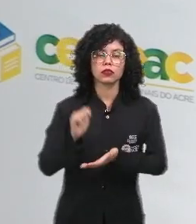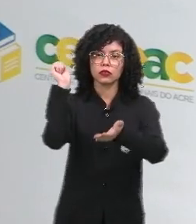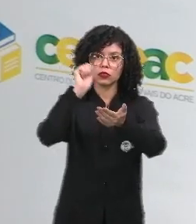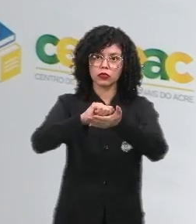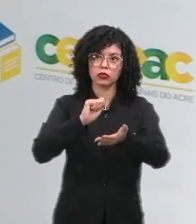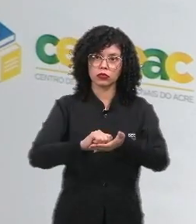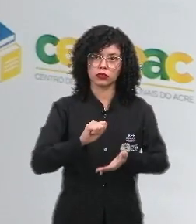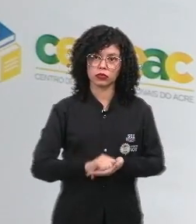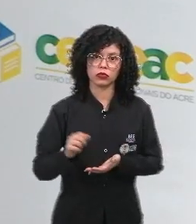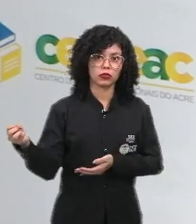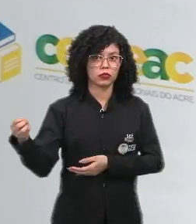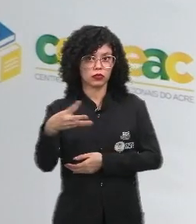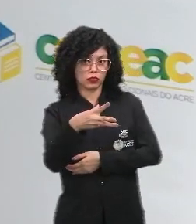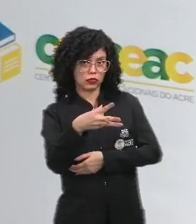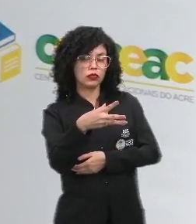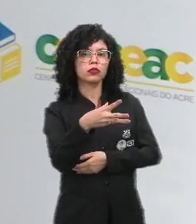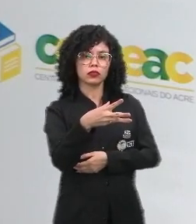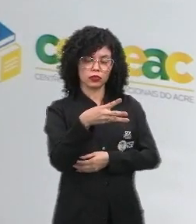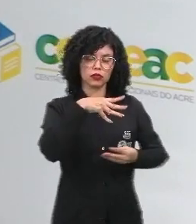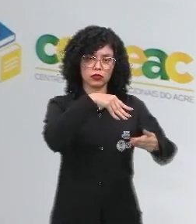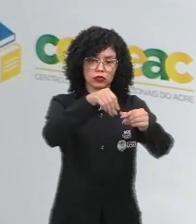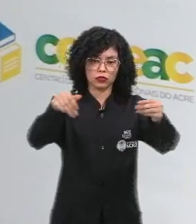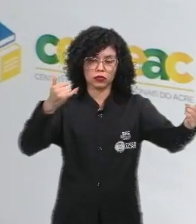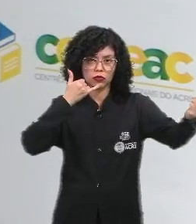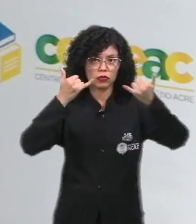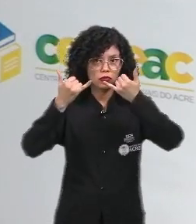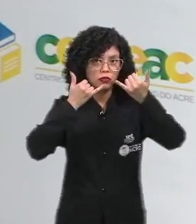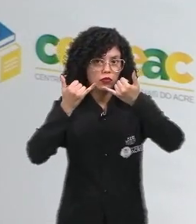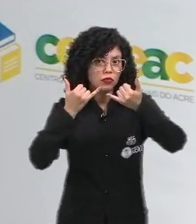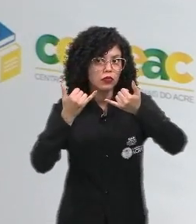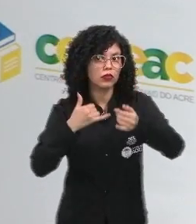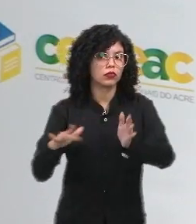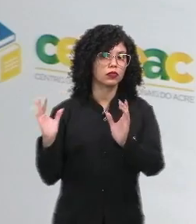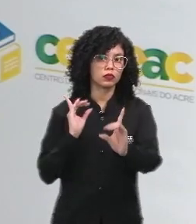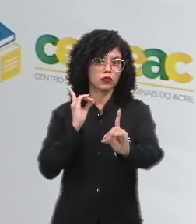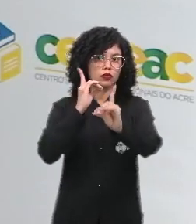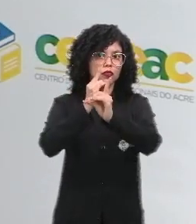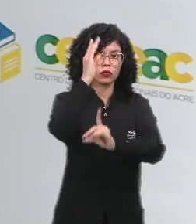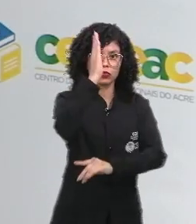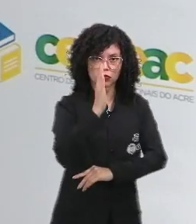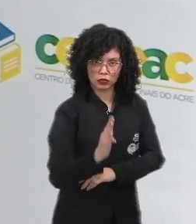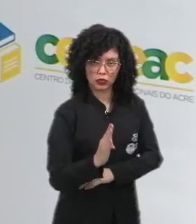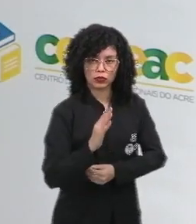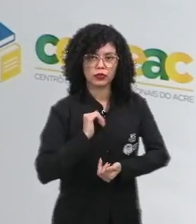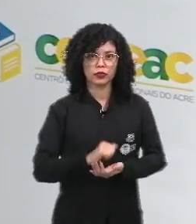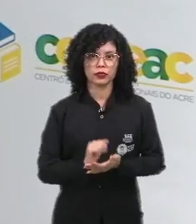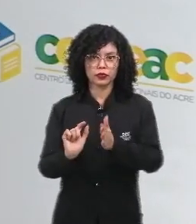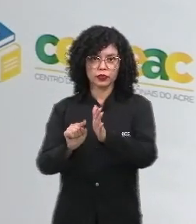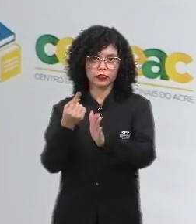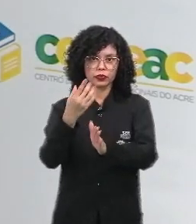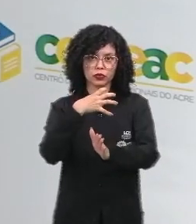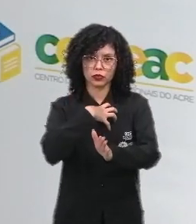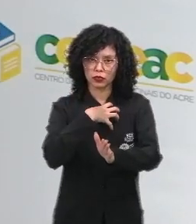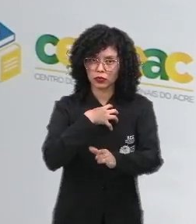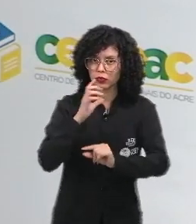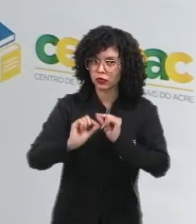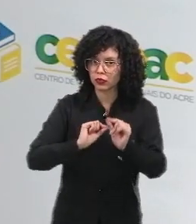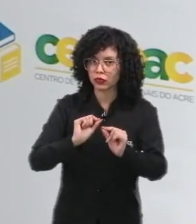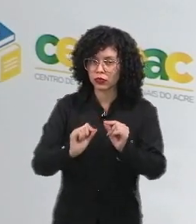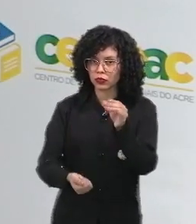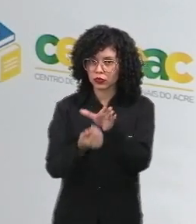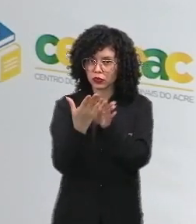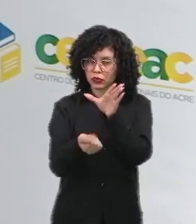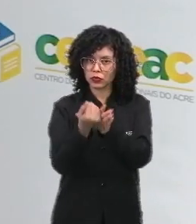Descrições da nova terra, informações sobre o achamento do Brasil. Então, nesse primeiro momento, nós temos